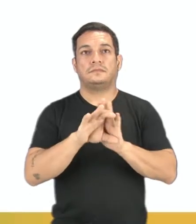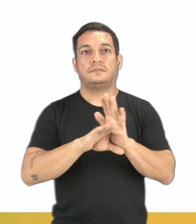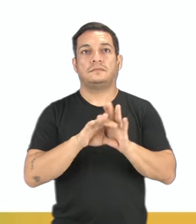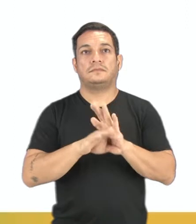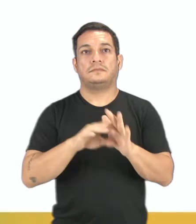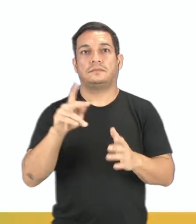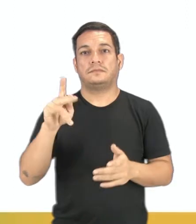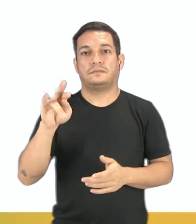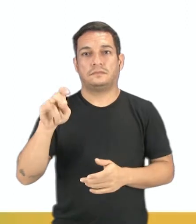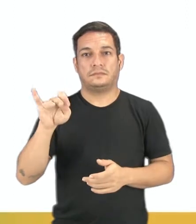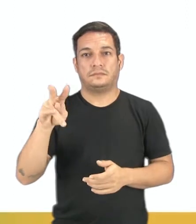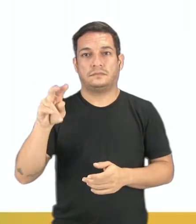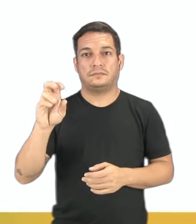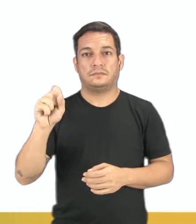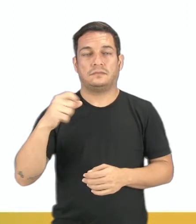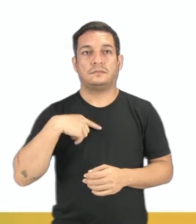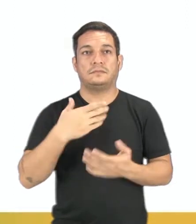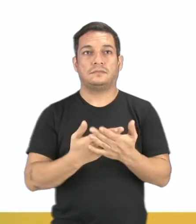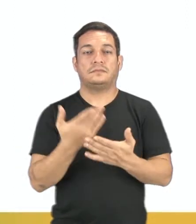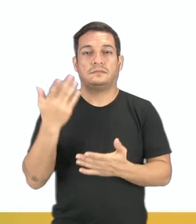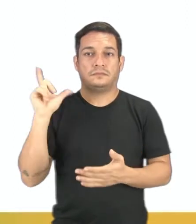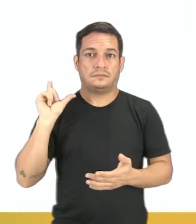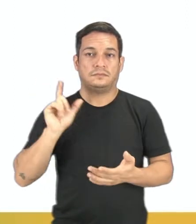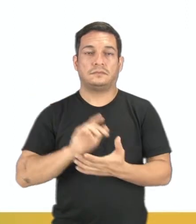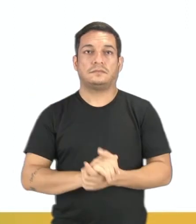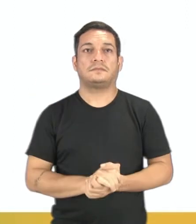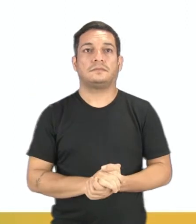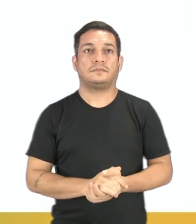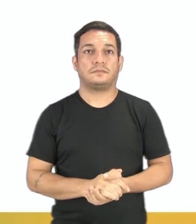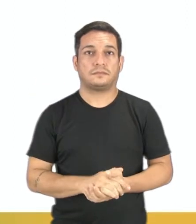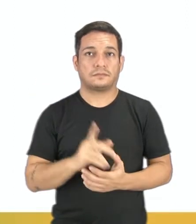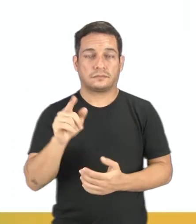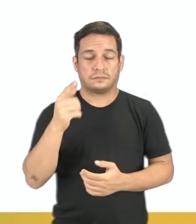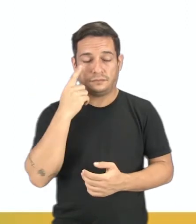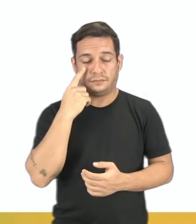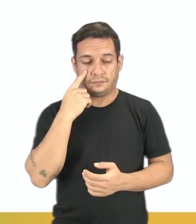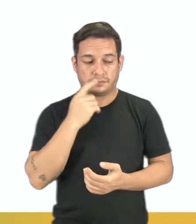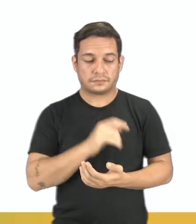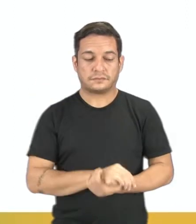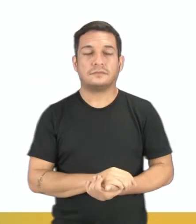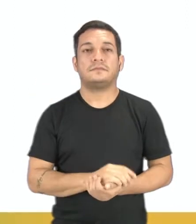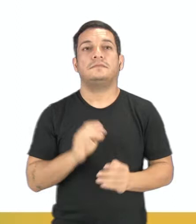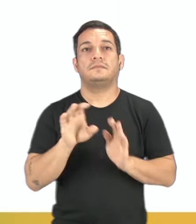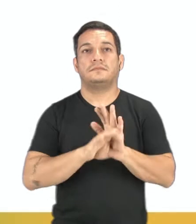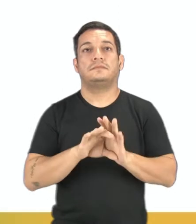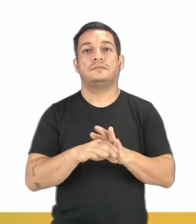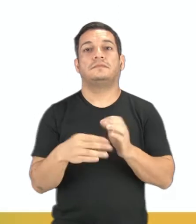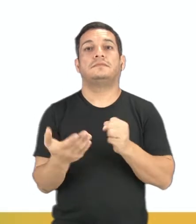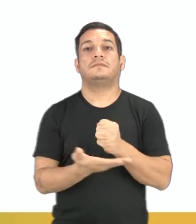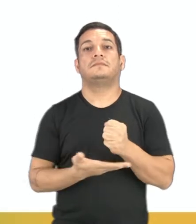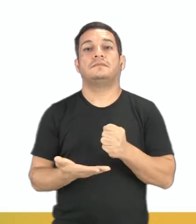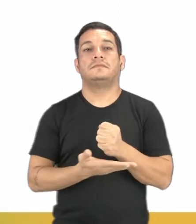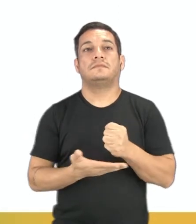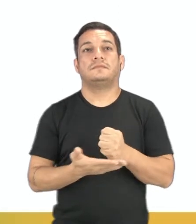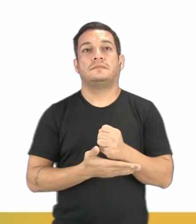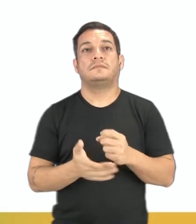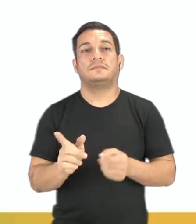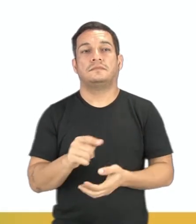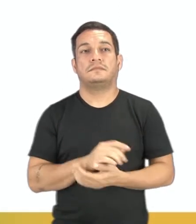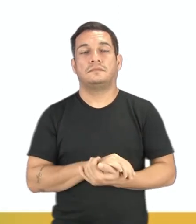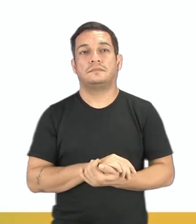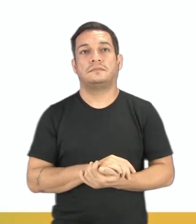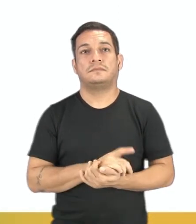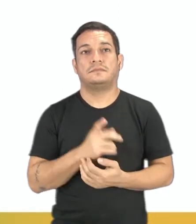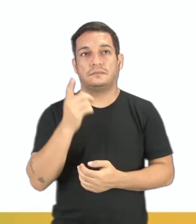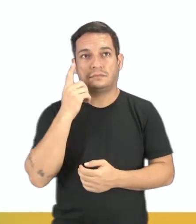primitivos, que foi trabalhado na aula anterior, foram os seguintes. O conceito básico. Os